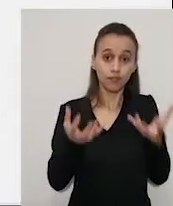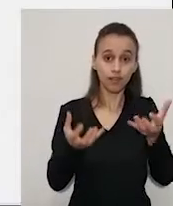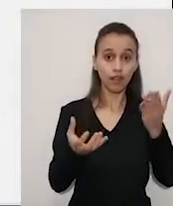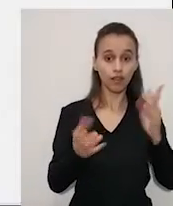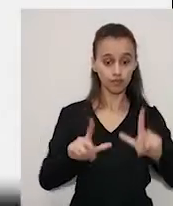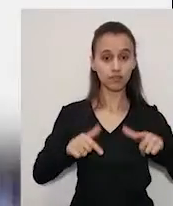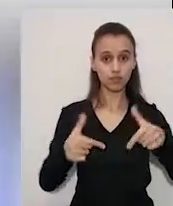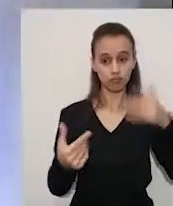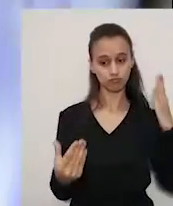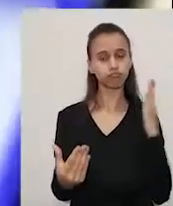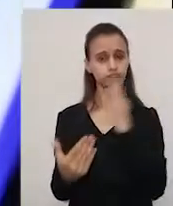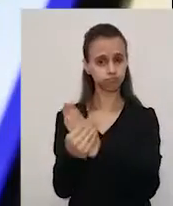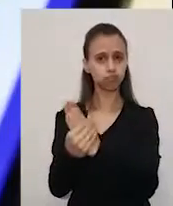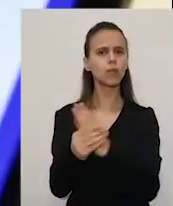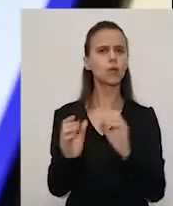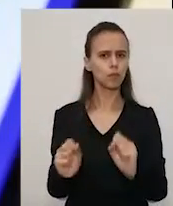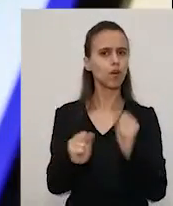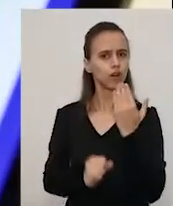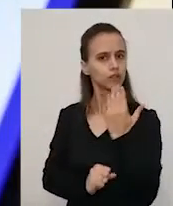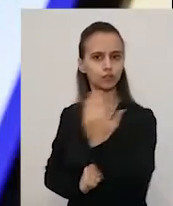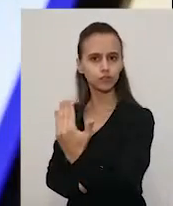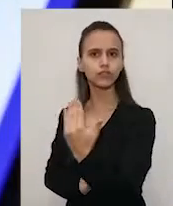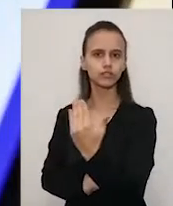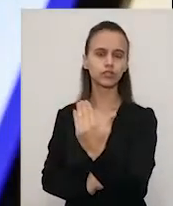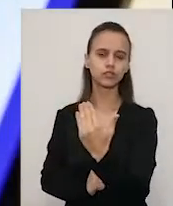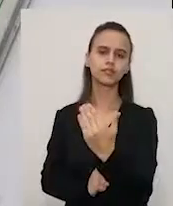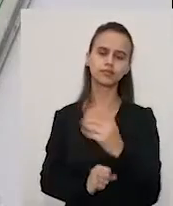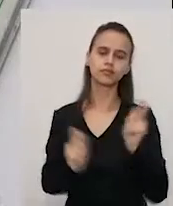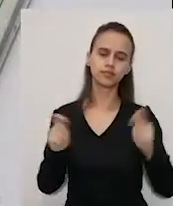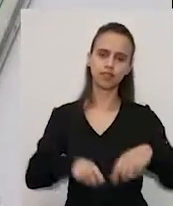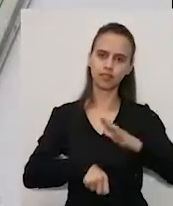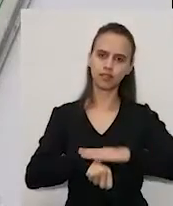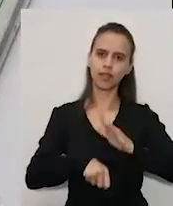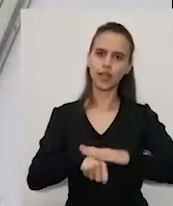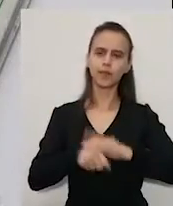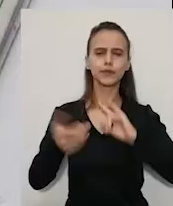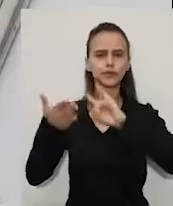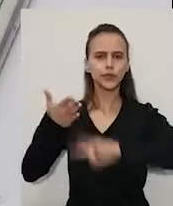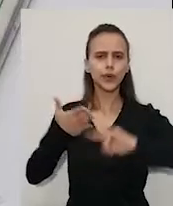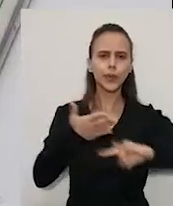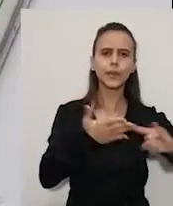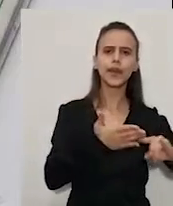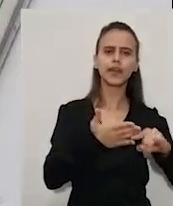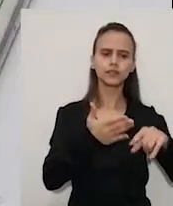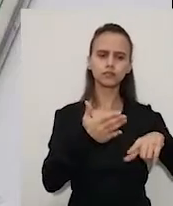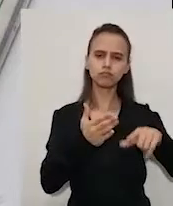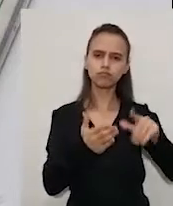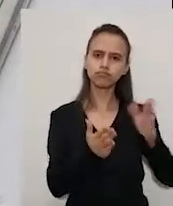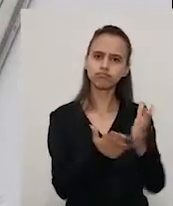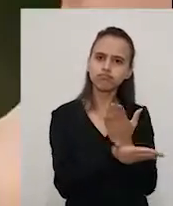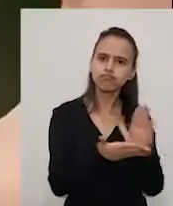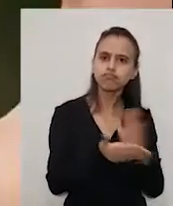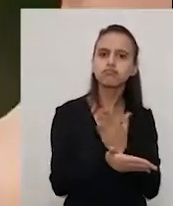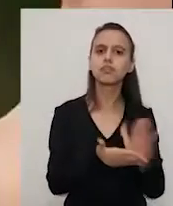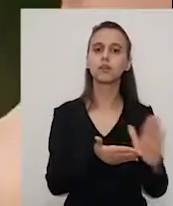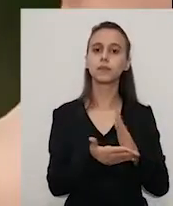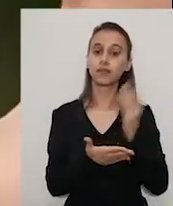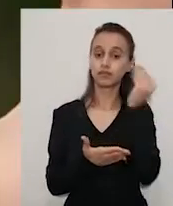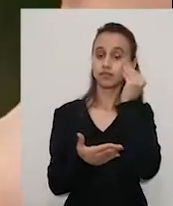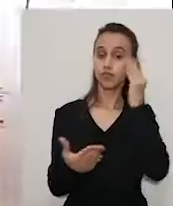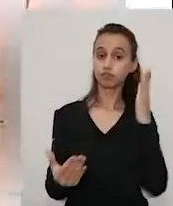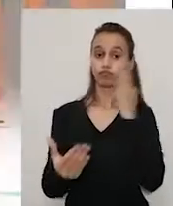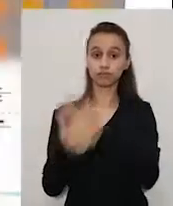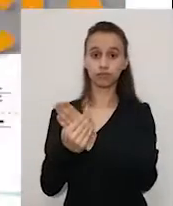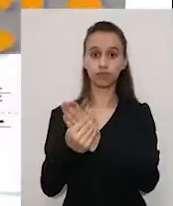decisão. Tem mais tempo para aderir, para separar os documentos e aderir a essa ação da Força Sindical. E você,